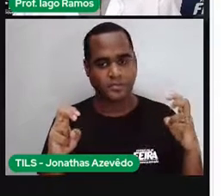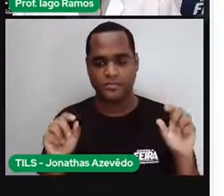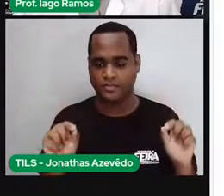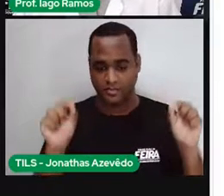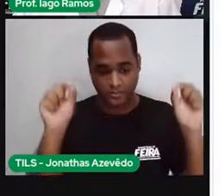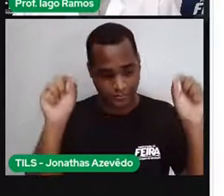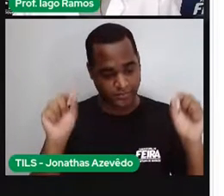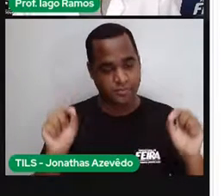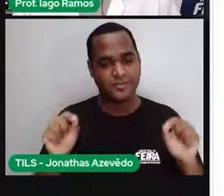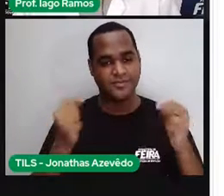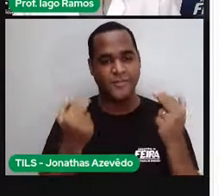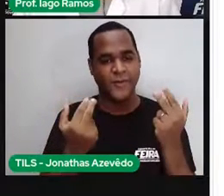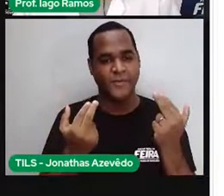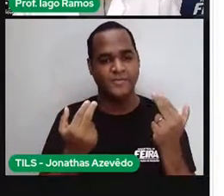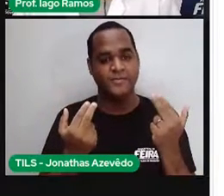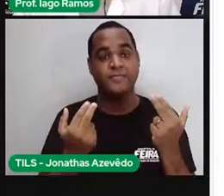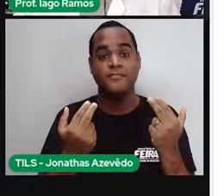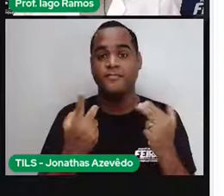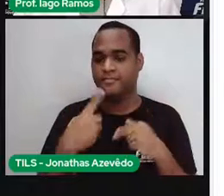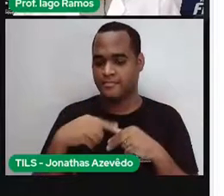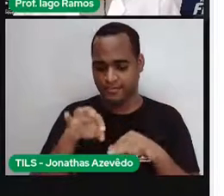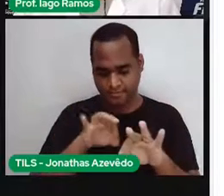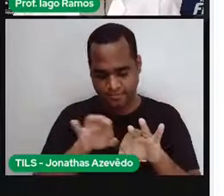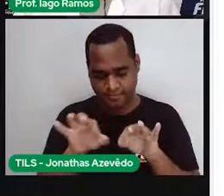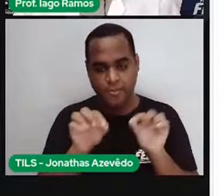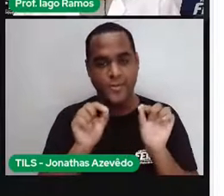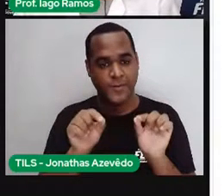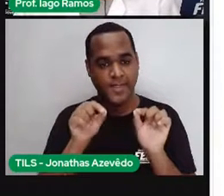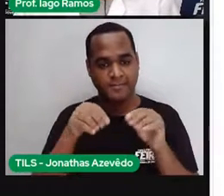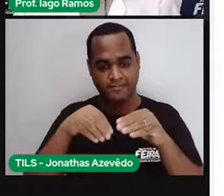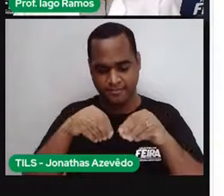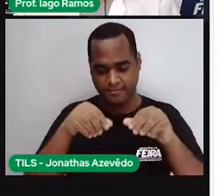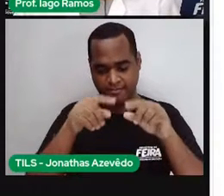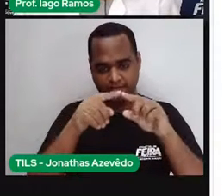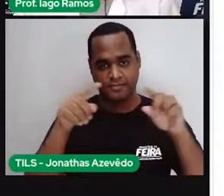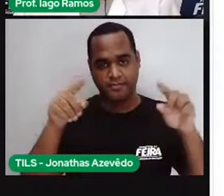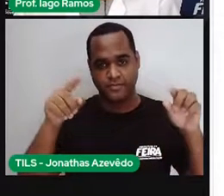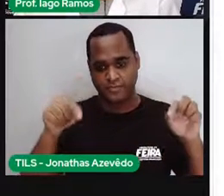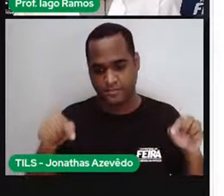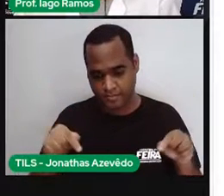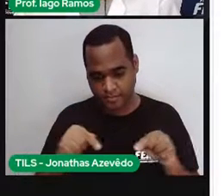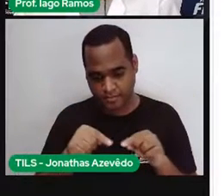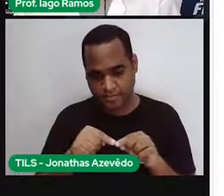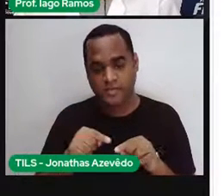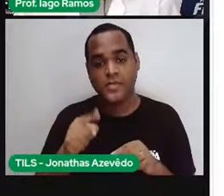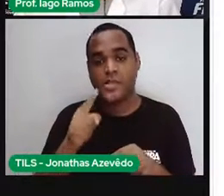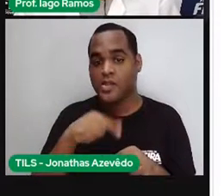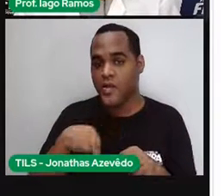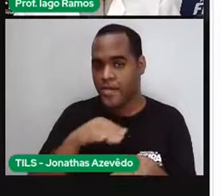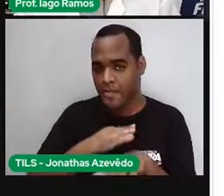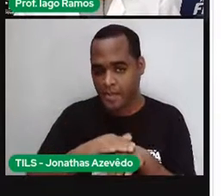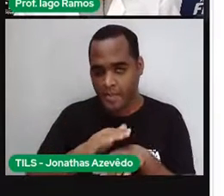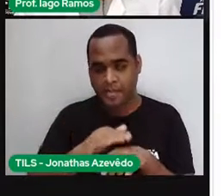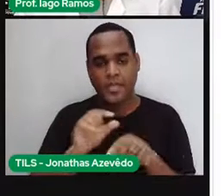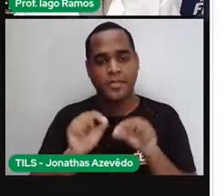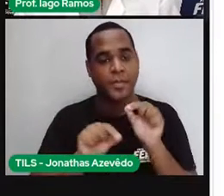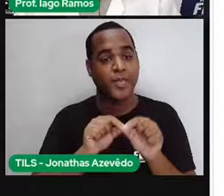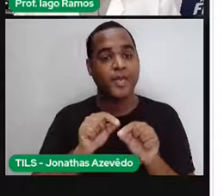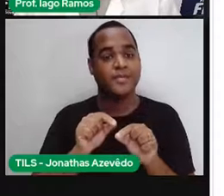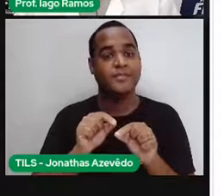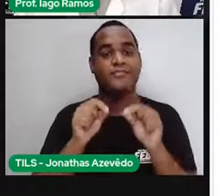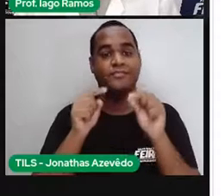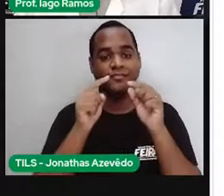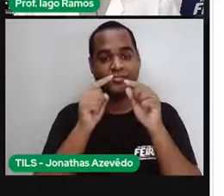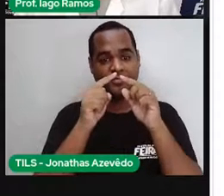Bom, o que é que vai ser feito nesse terreno? Nesse terreno vai ser contornado, vai ser cercado com a tela.